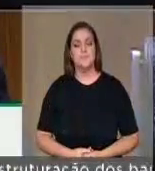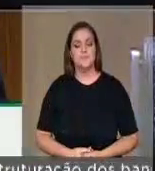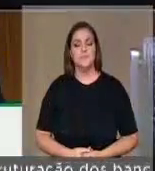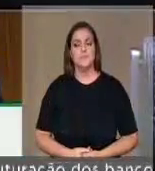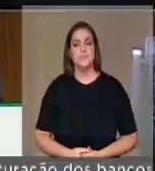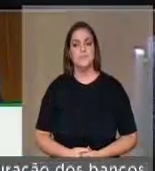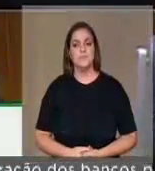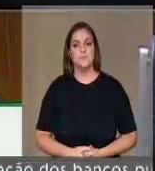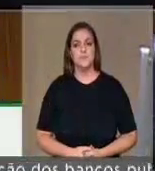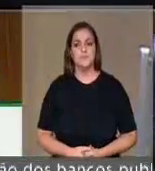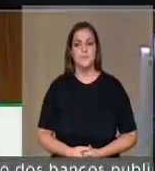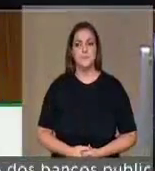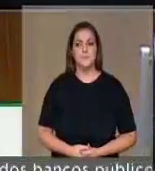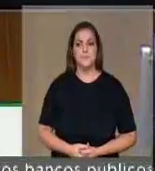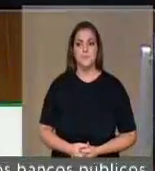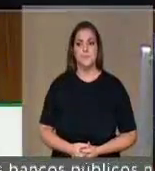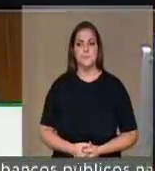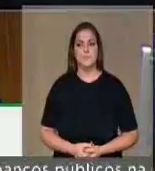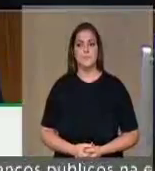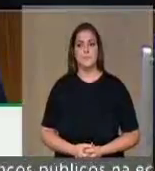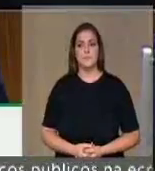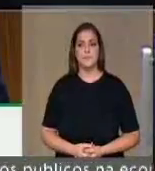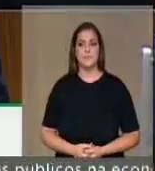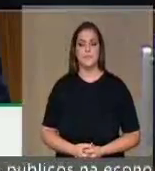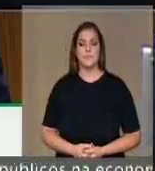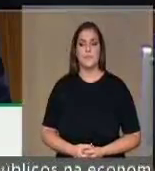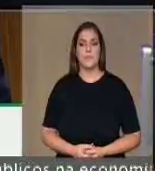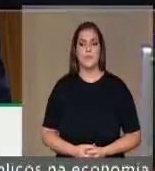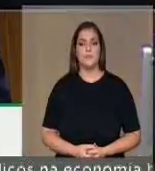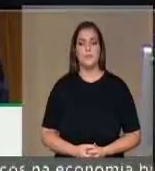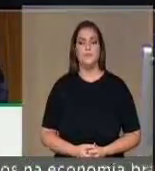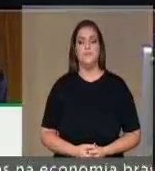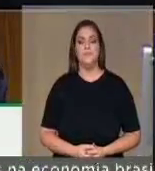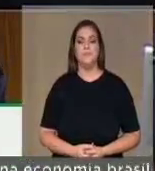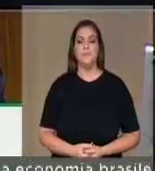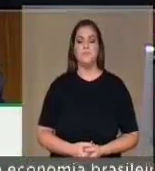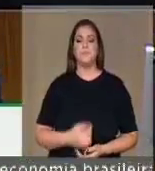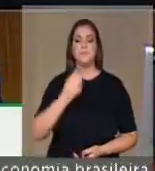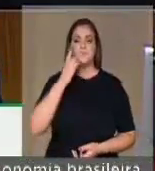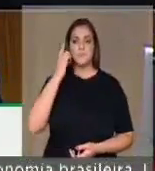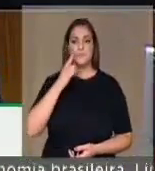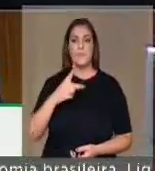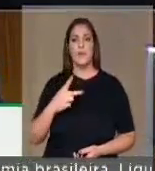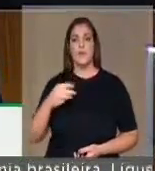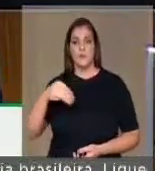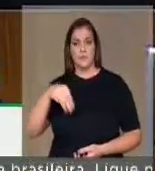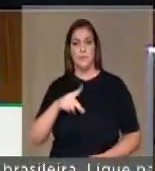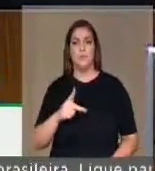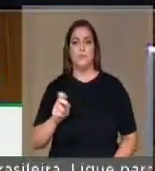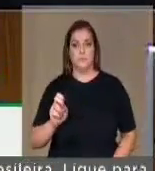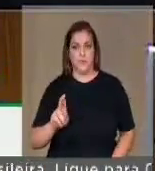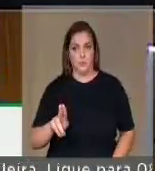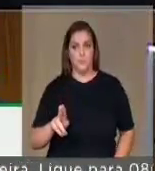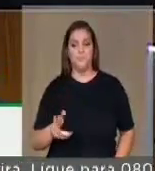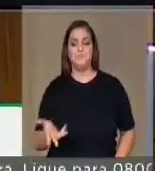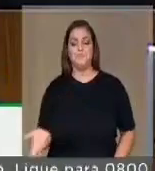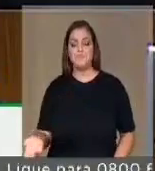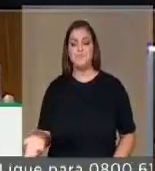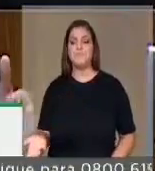dizer, nobre deputado Pompeu, que esse é um tema